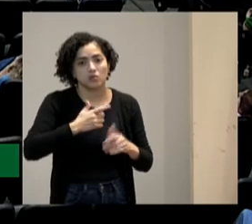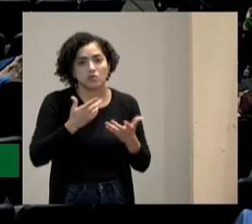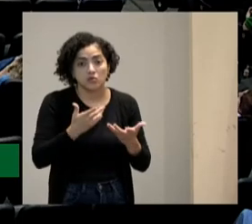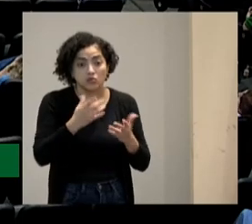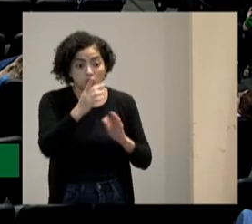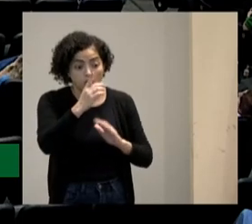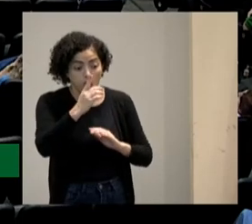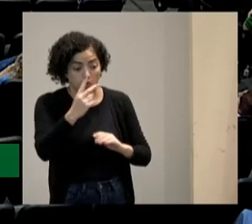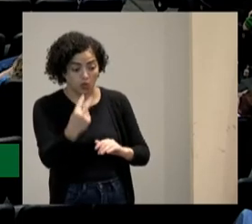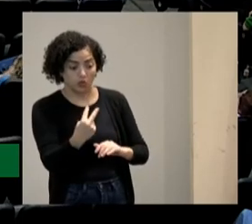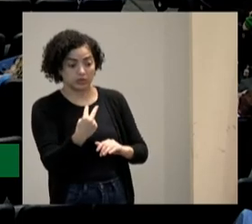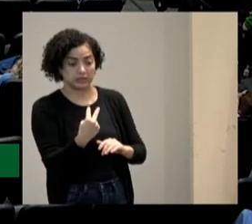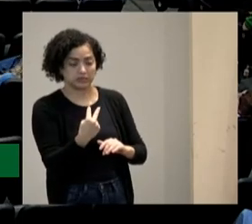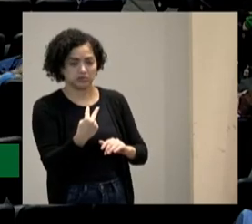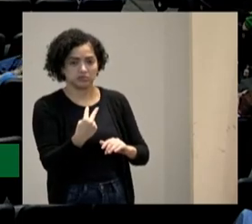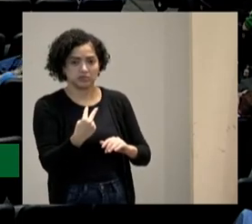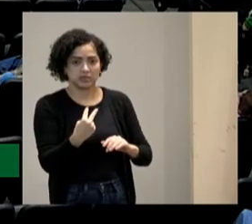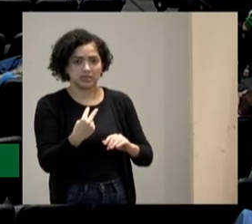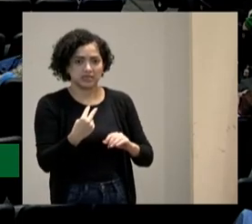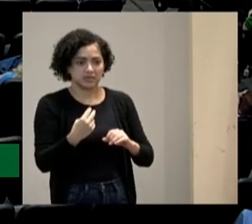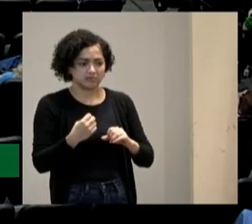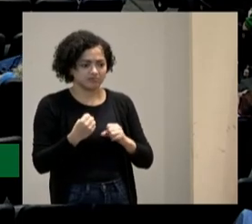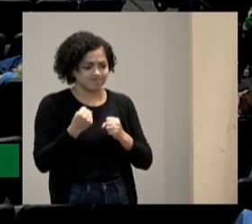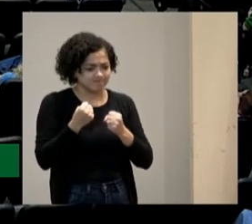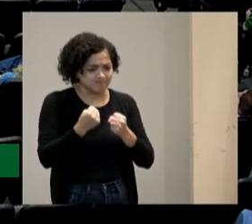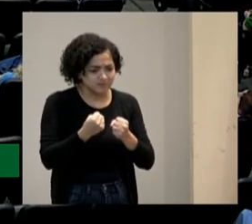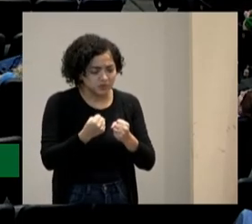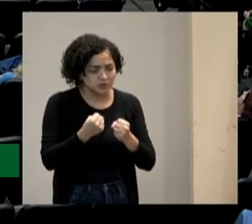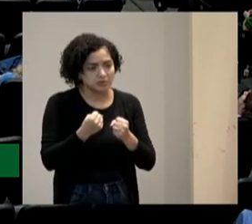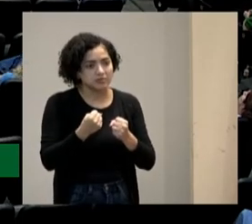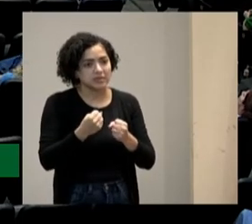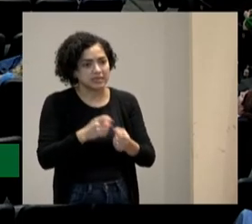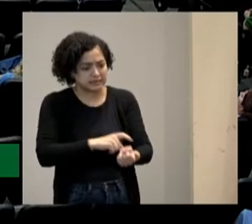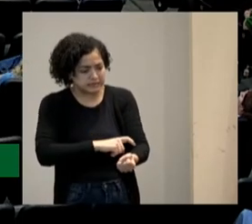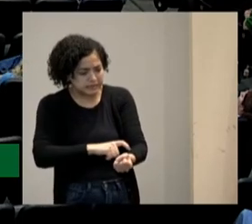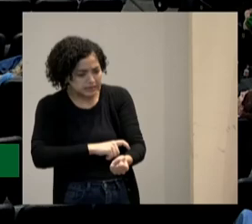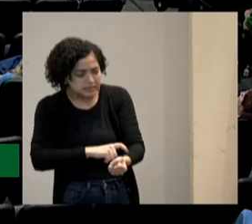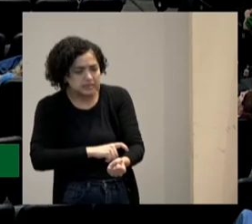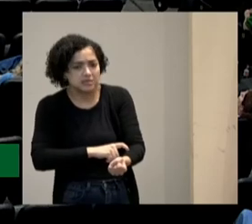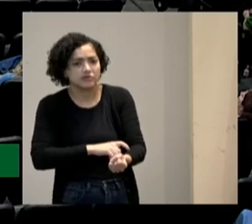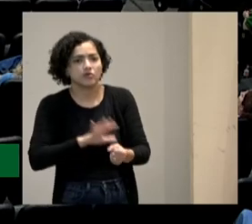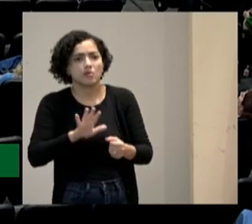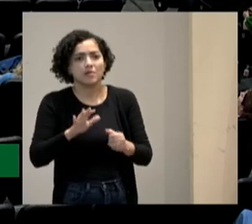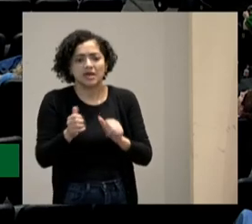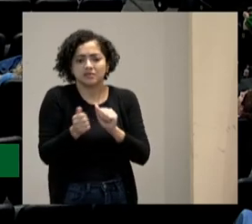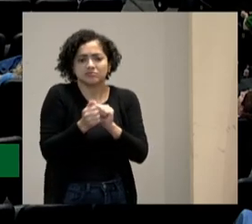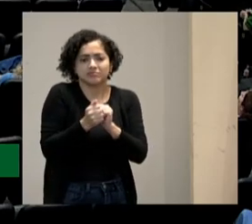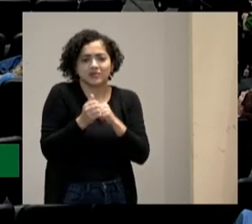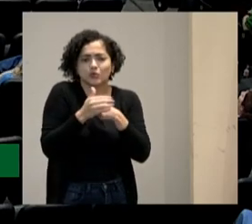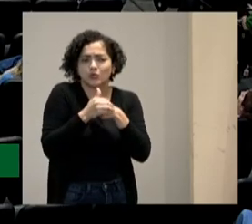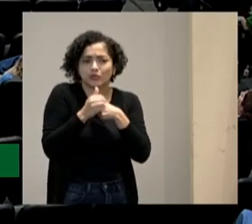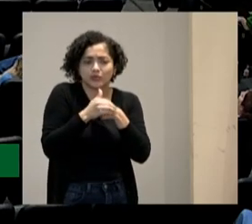olhando para mim eu sou agressivo né quem olha para mim mas quem vive perto de mim eu sou um ursinho carinhoso